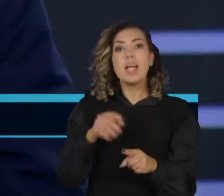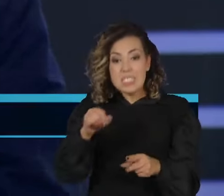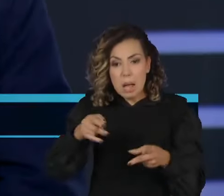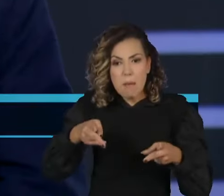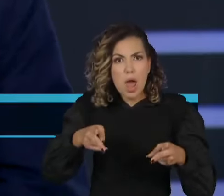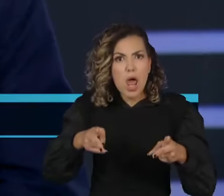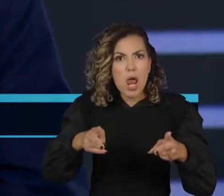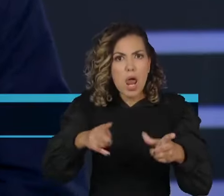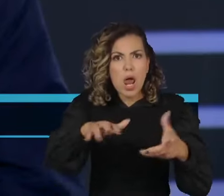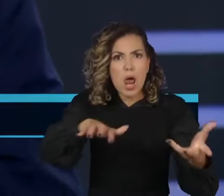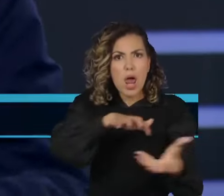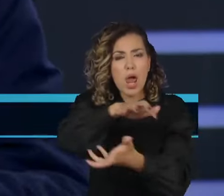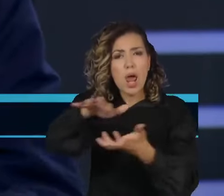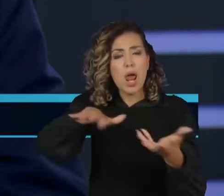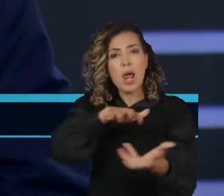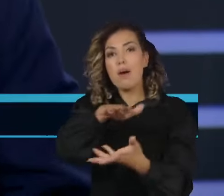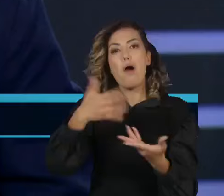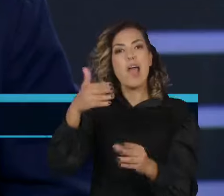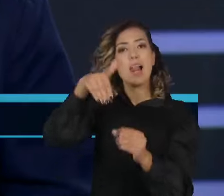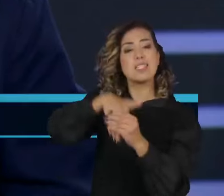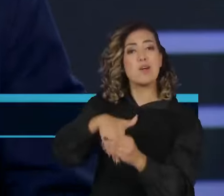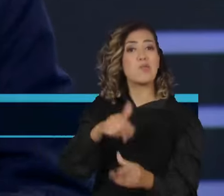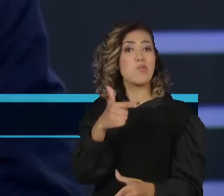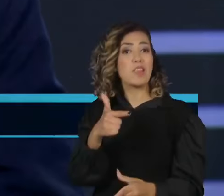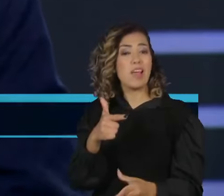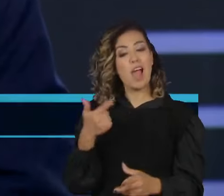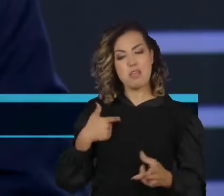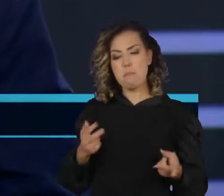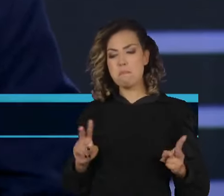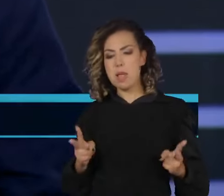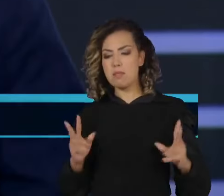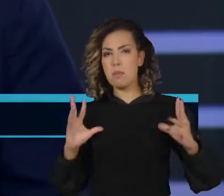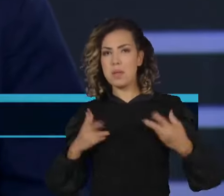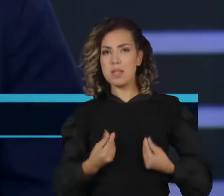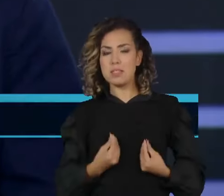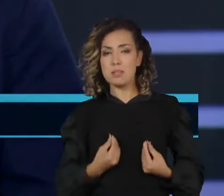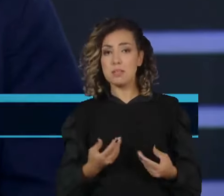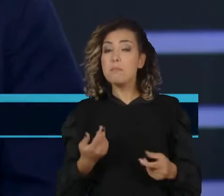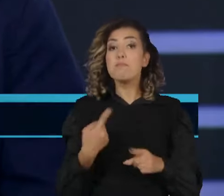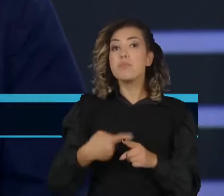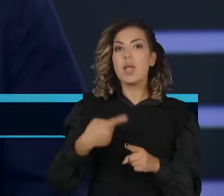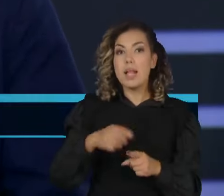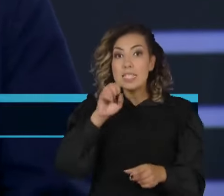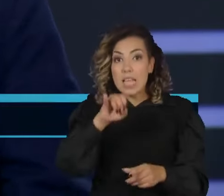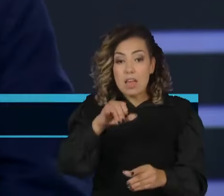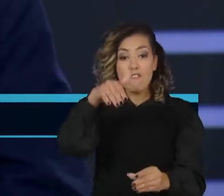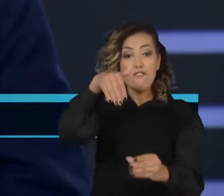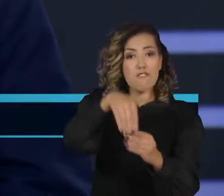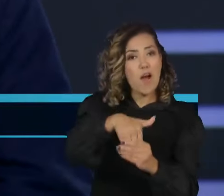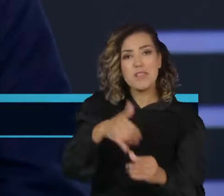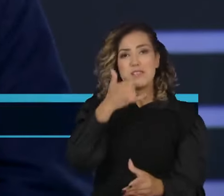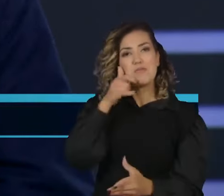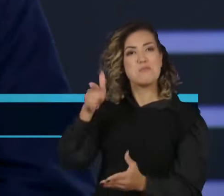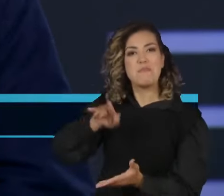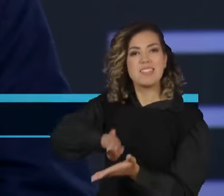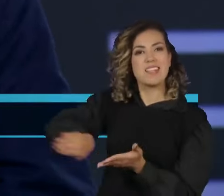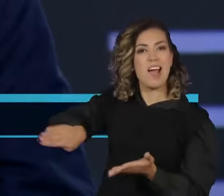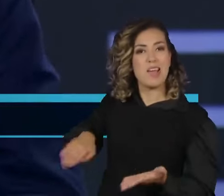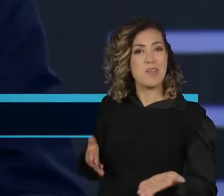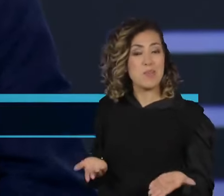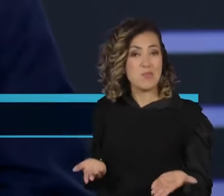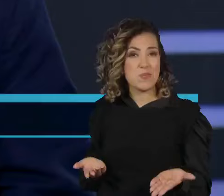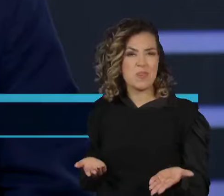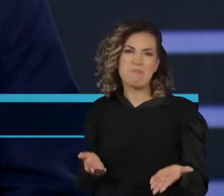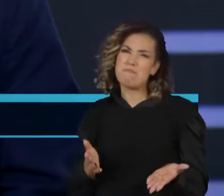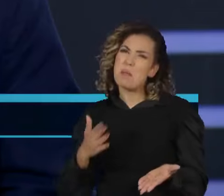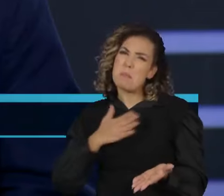E daí ele continua como primeiro-ministro, porque é muito claro hoje que se tivesse eleição e ele não seria mais primeiro-ministro. Então, é um acordo dos